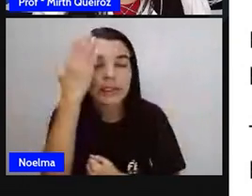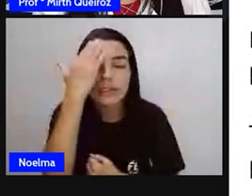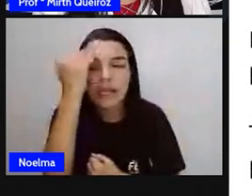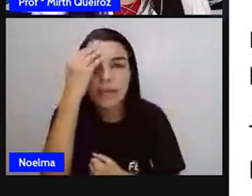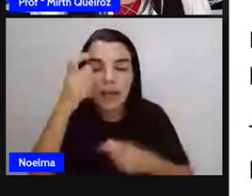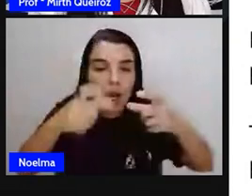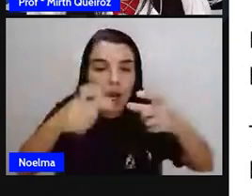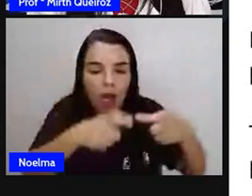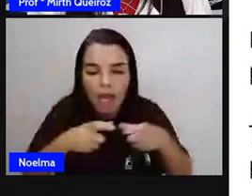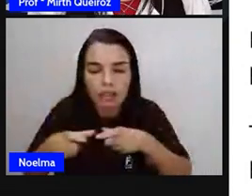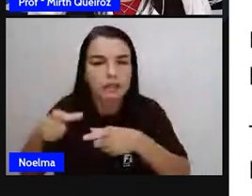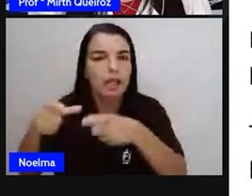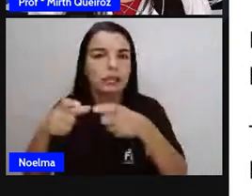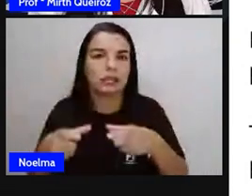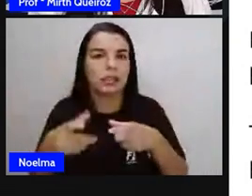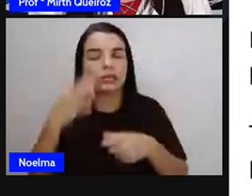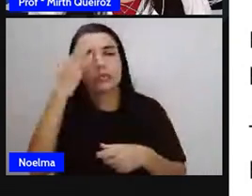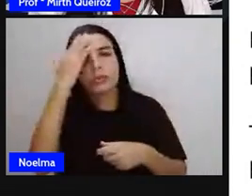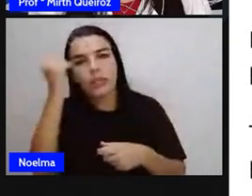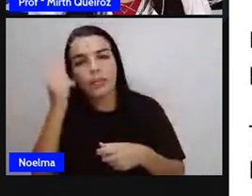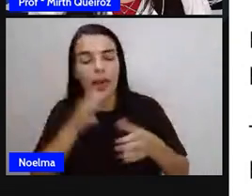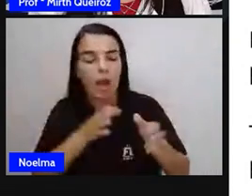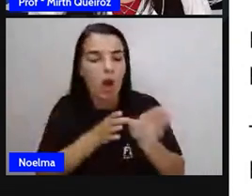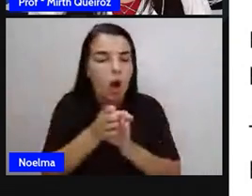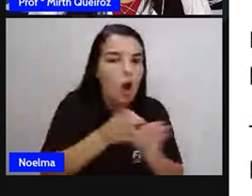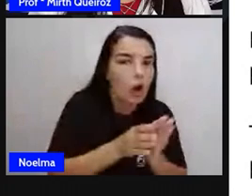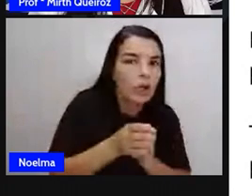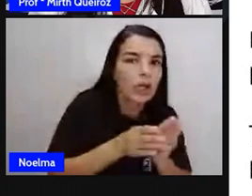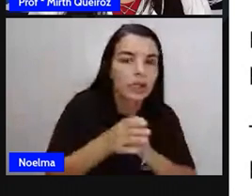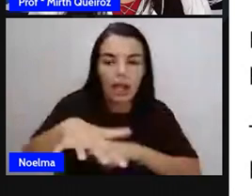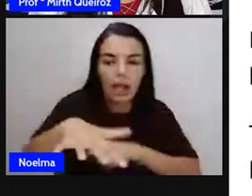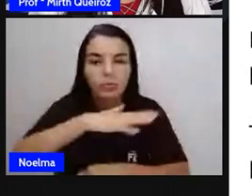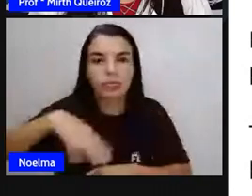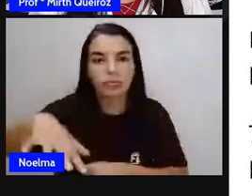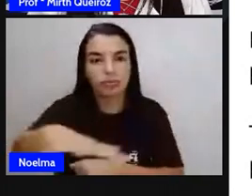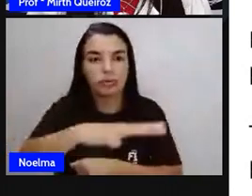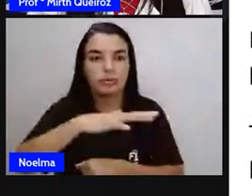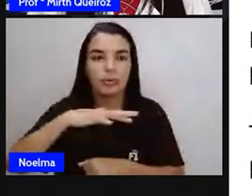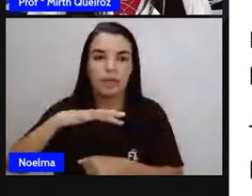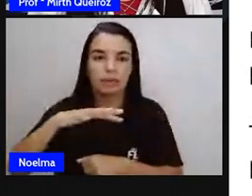localizar e se orientar no espaço.